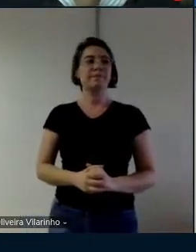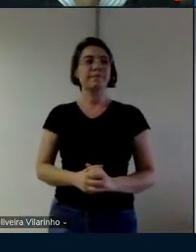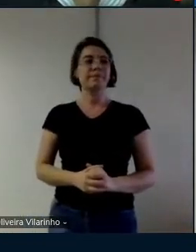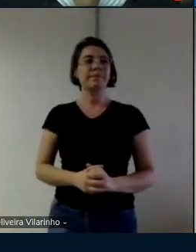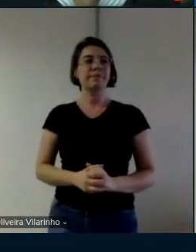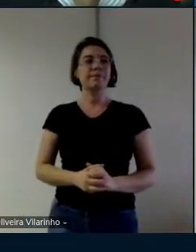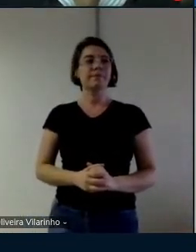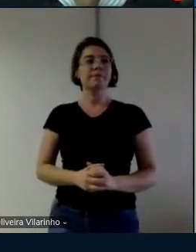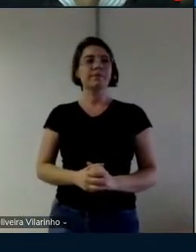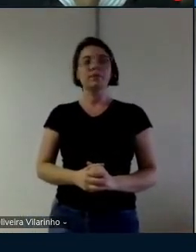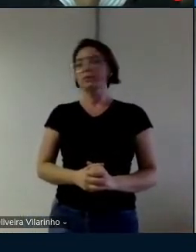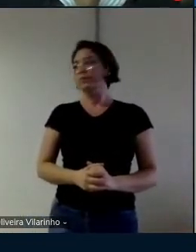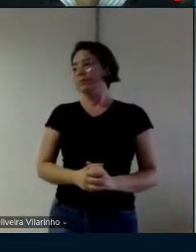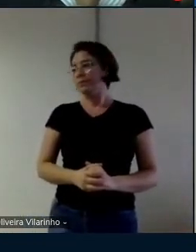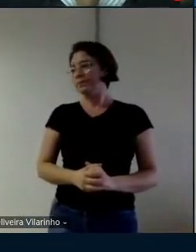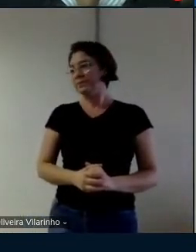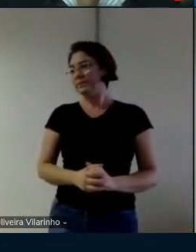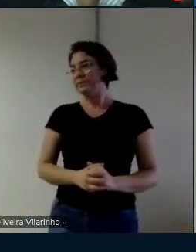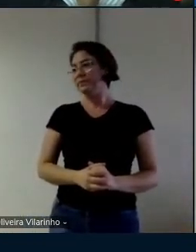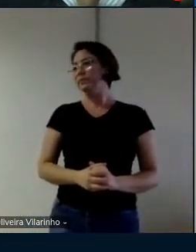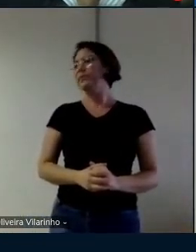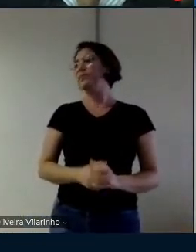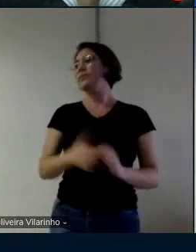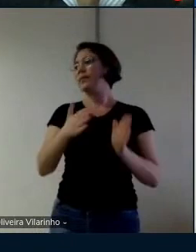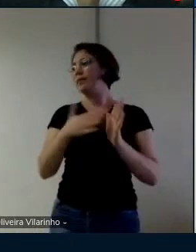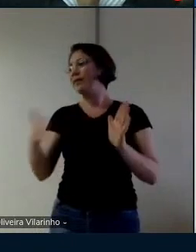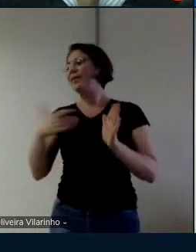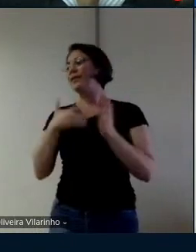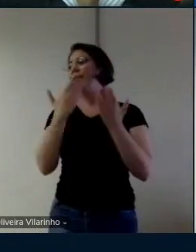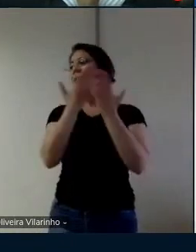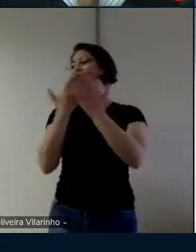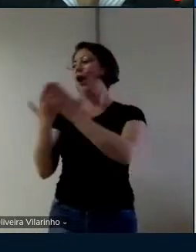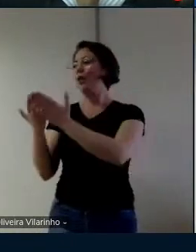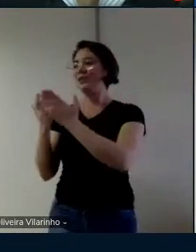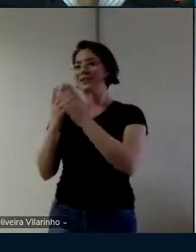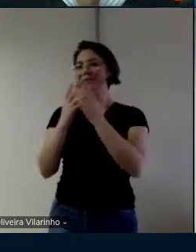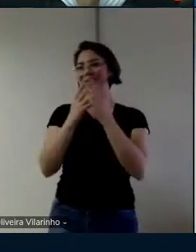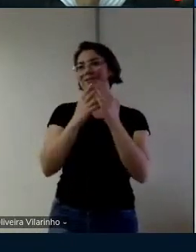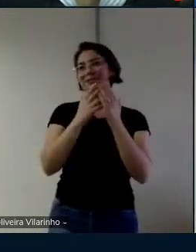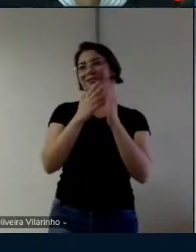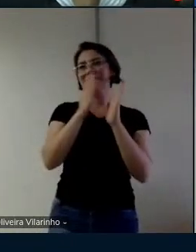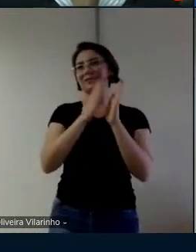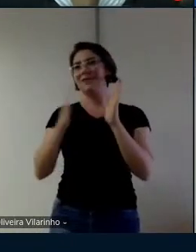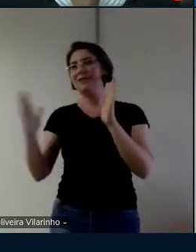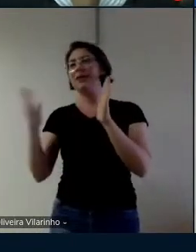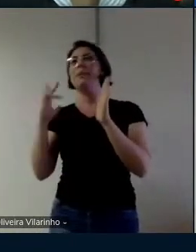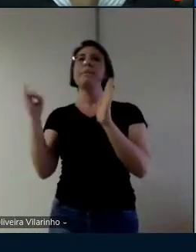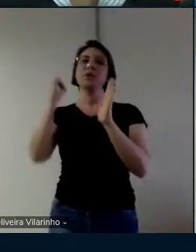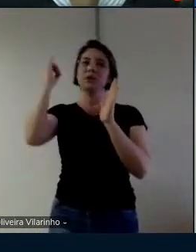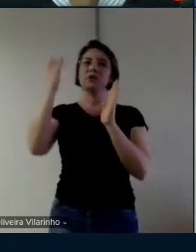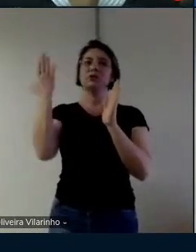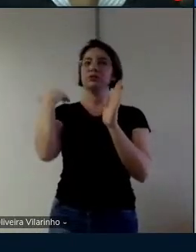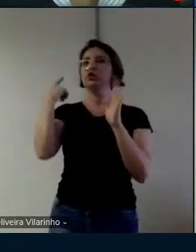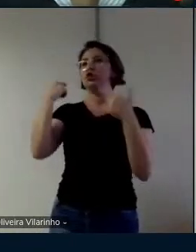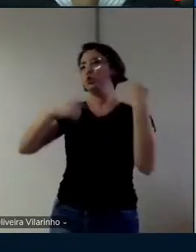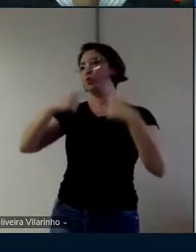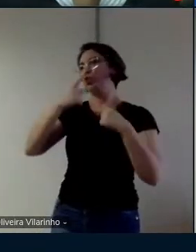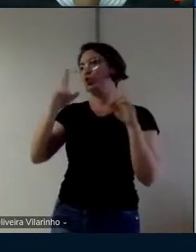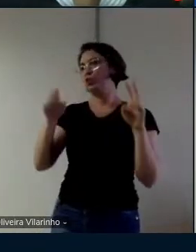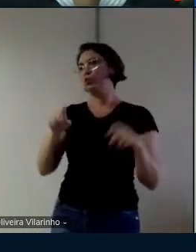a sequência de aulas eu acho que foi assim bastante importante a gente tinha discutido sobre isso